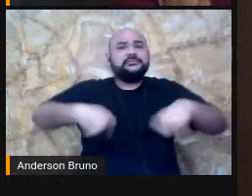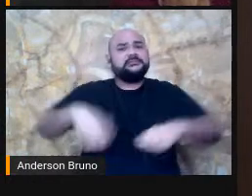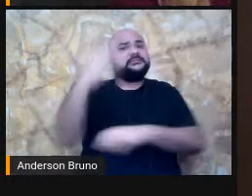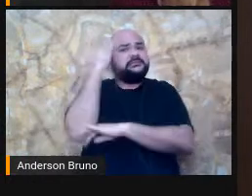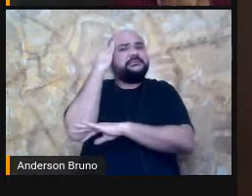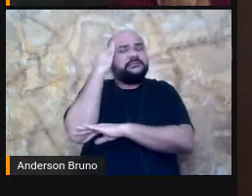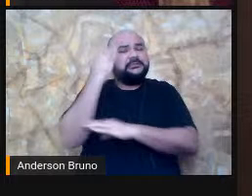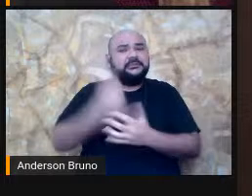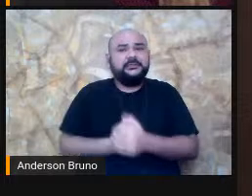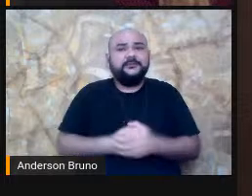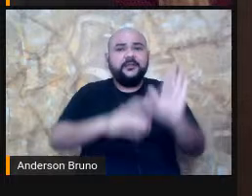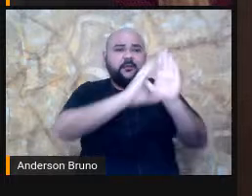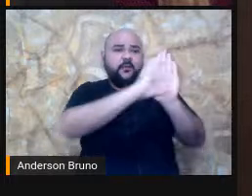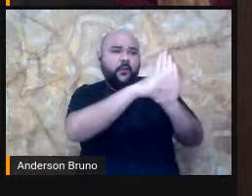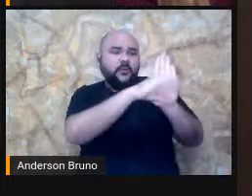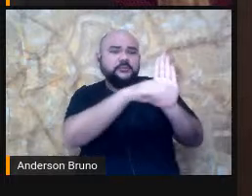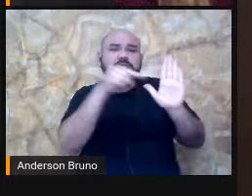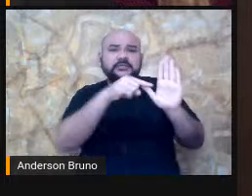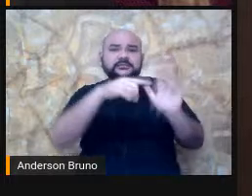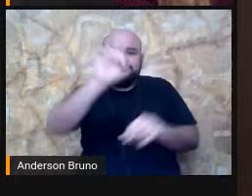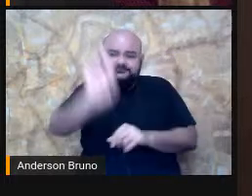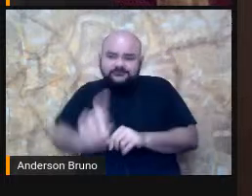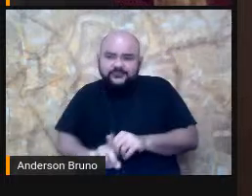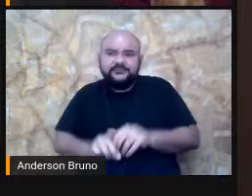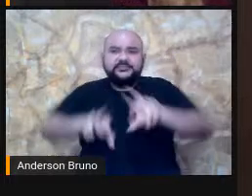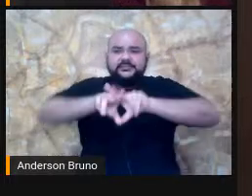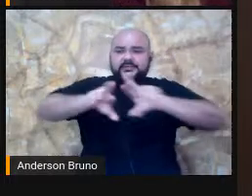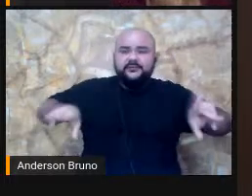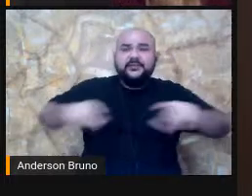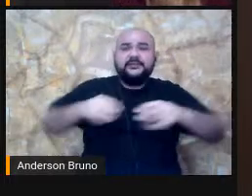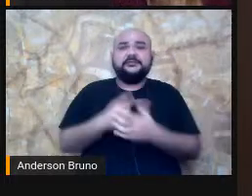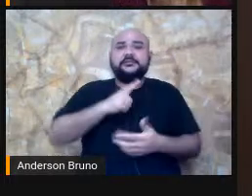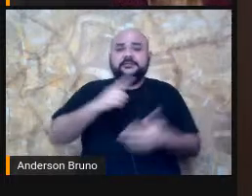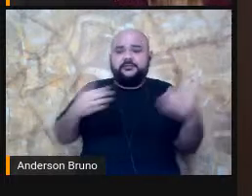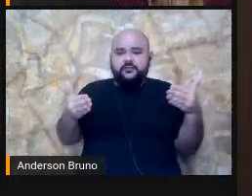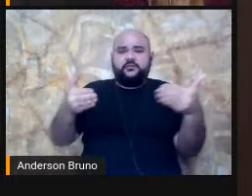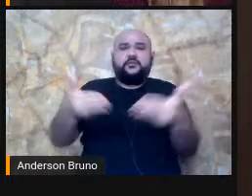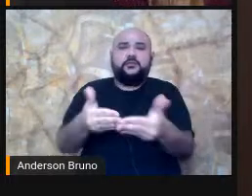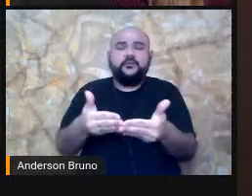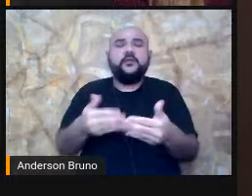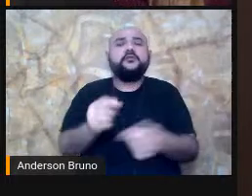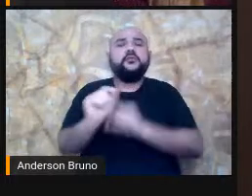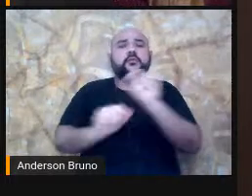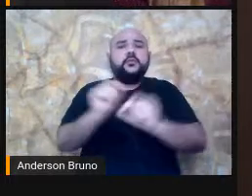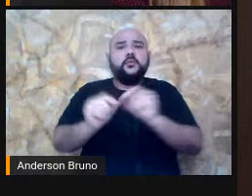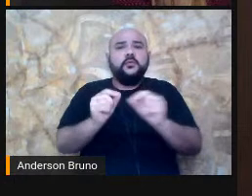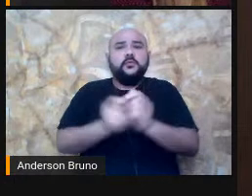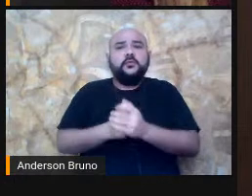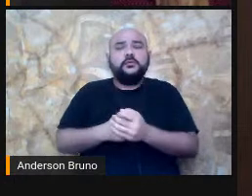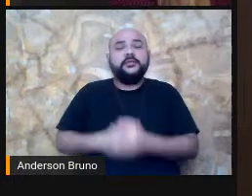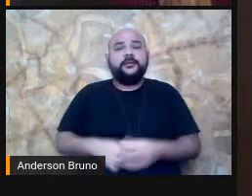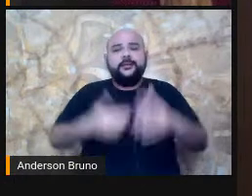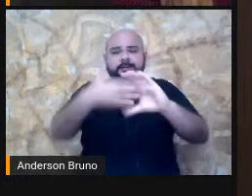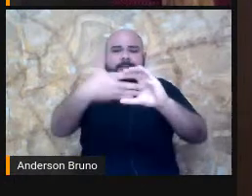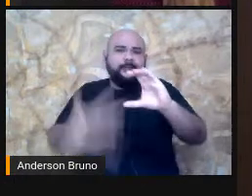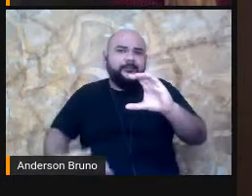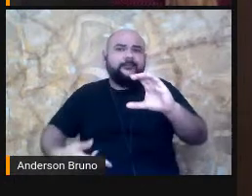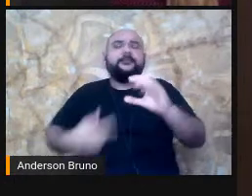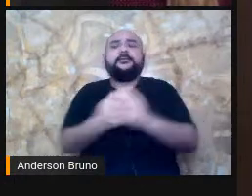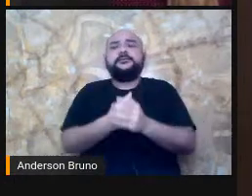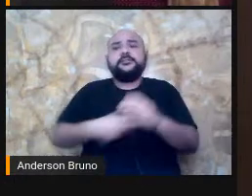geralmente, os conceitos de deficiência, eles focam muito mais nas condições pessoais, nas condições